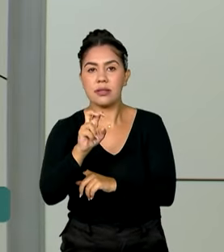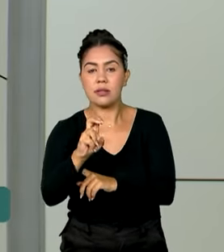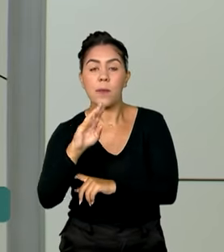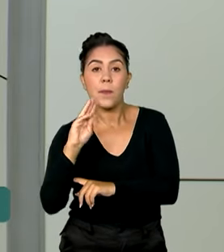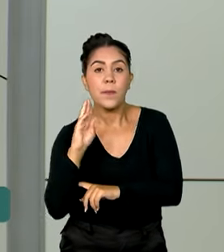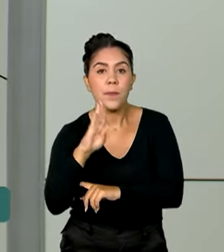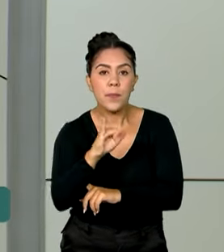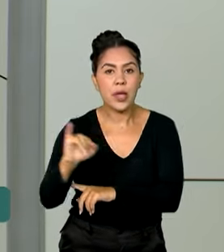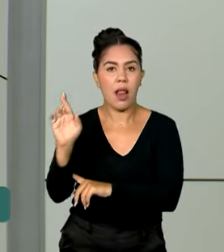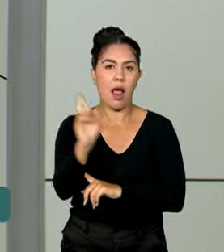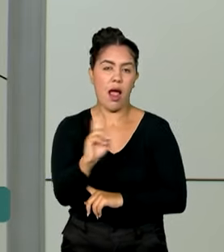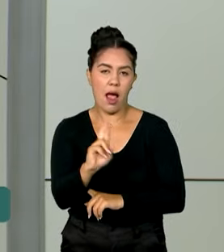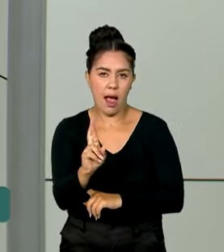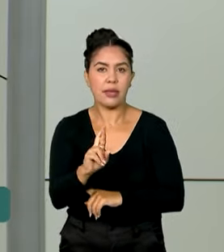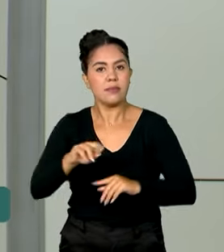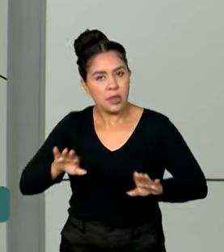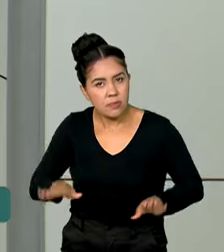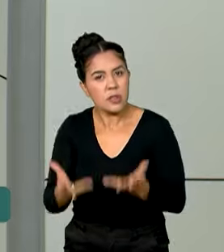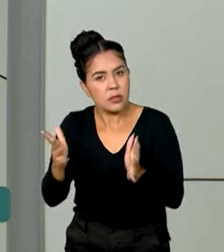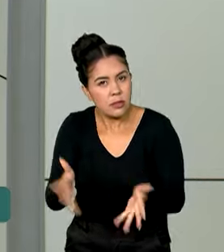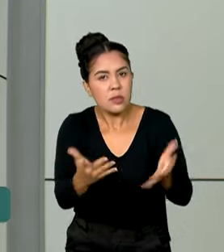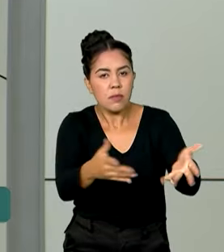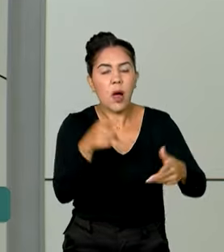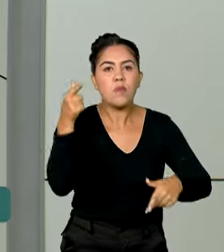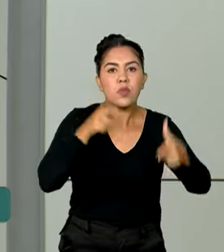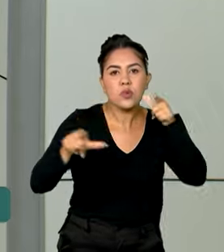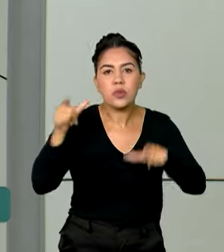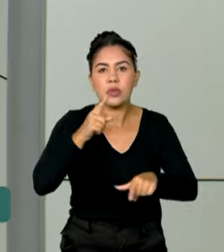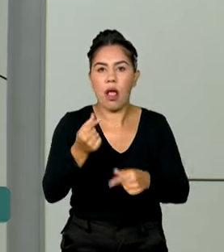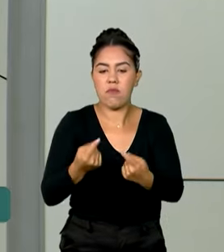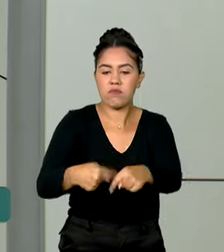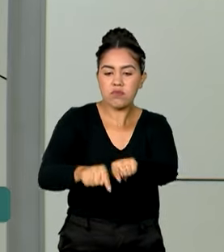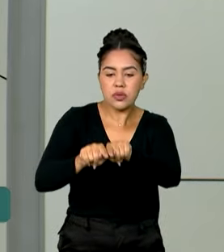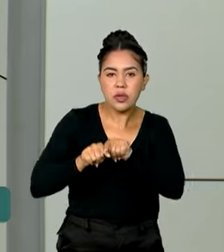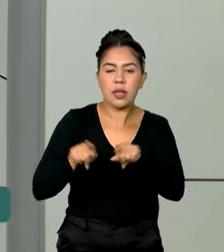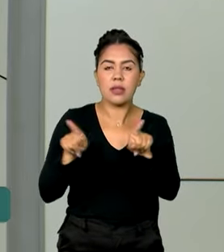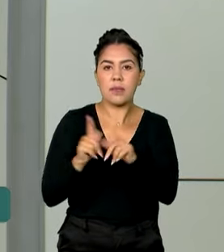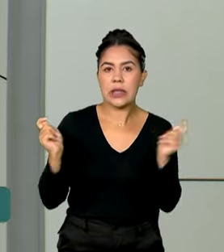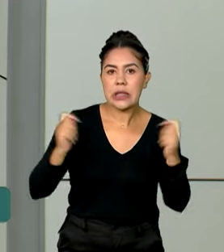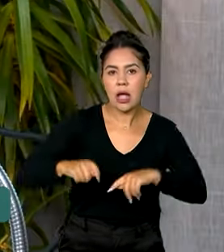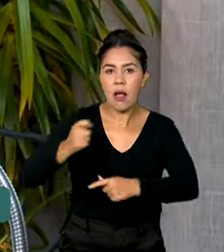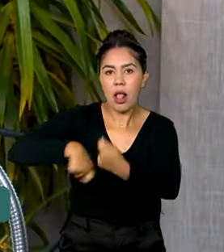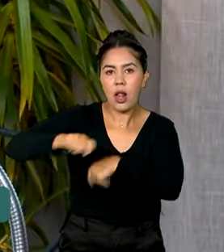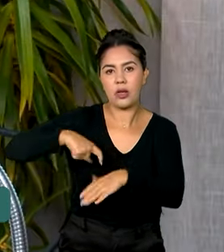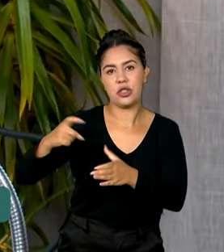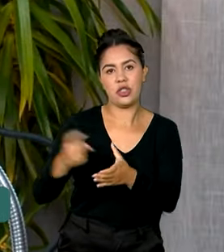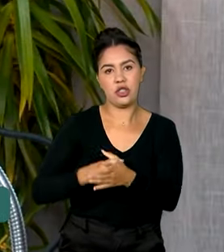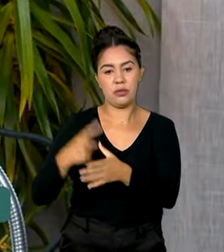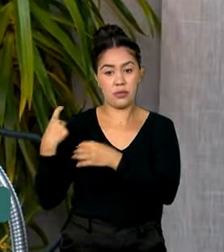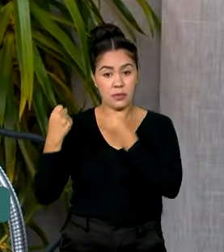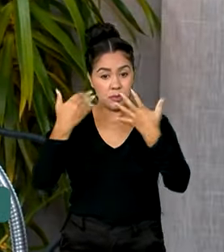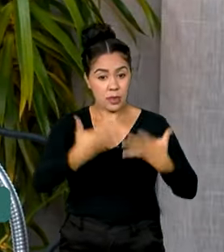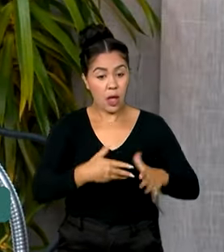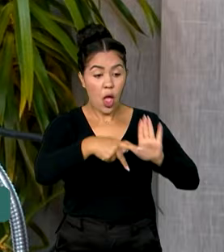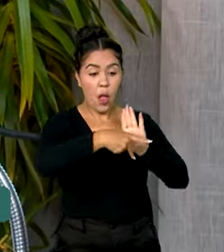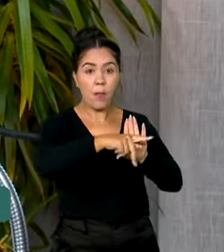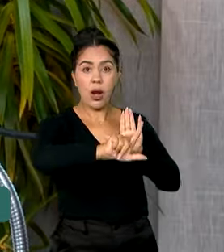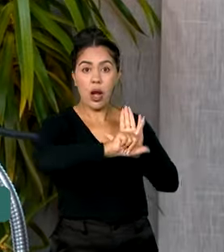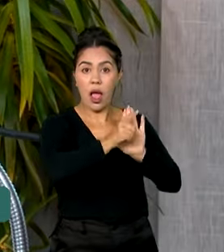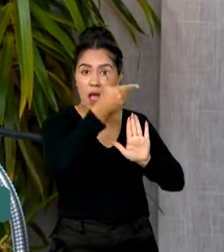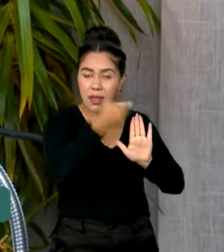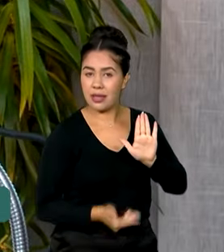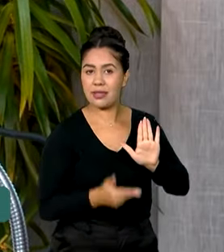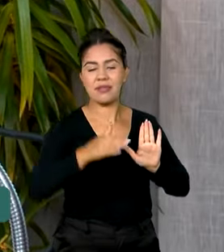esses negócios possam ter mais acesso a crédito e condições de renegociação. É o projeto de lei que mais